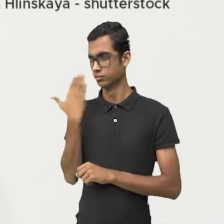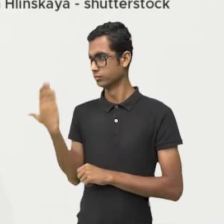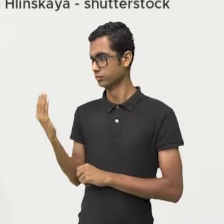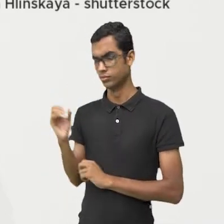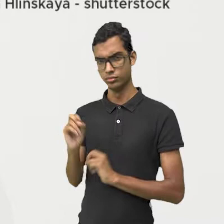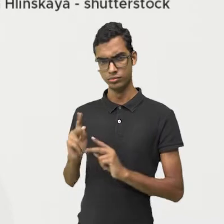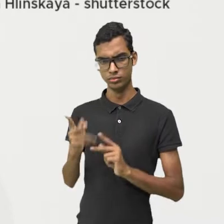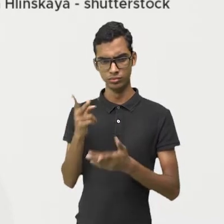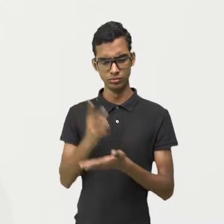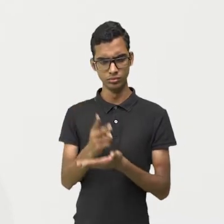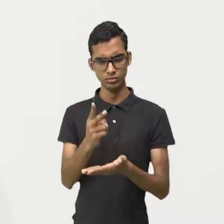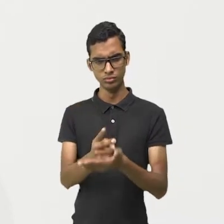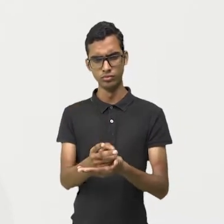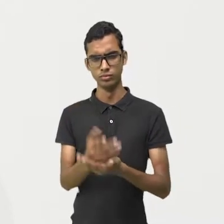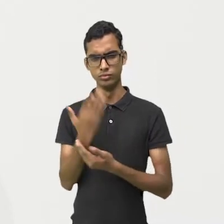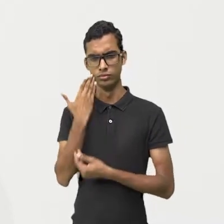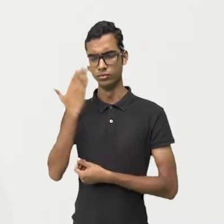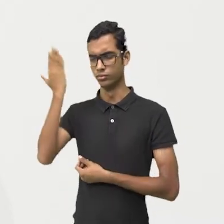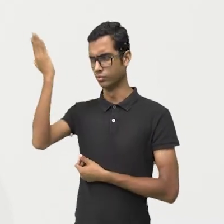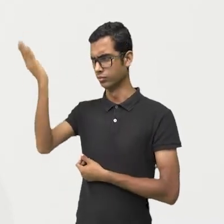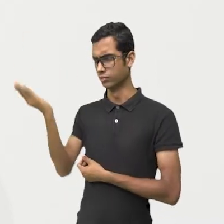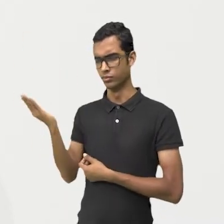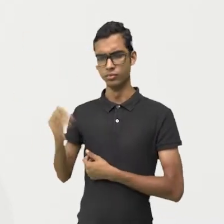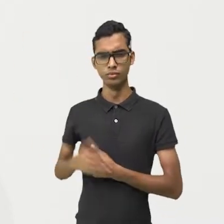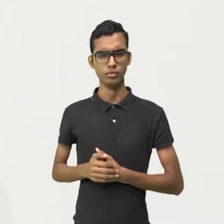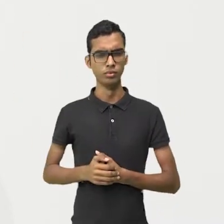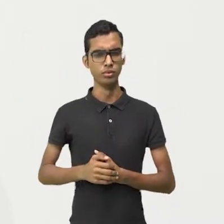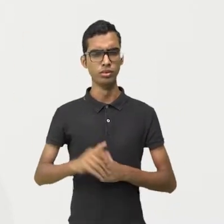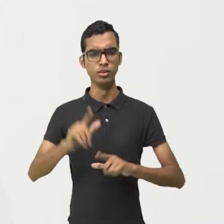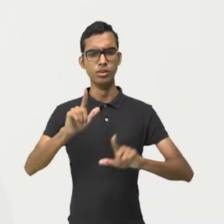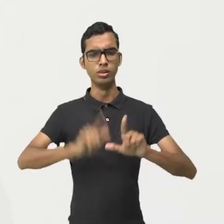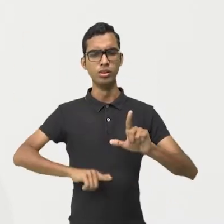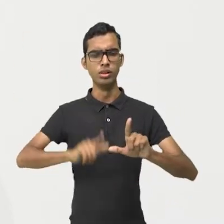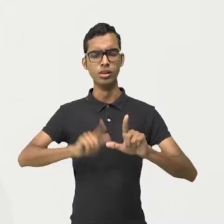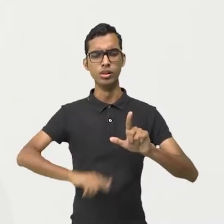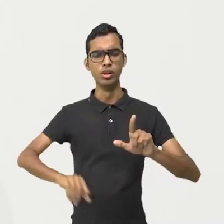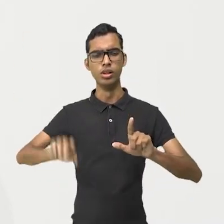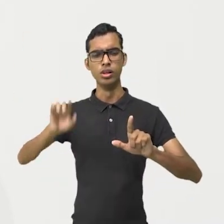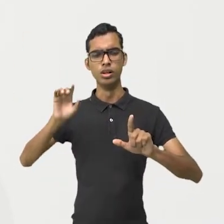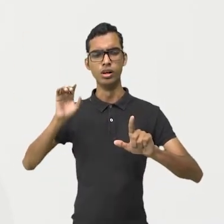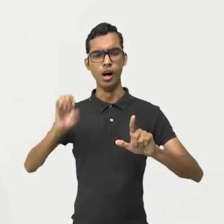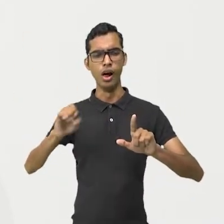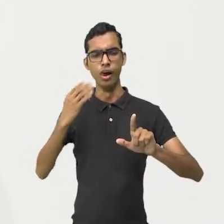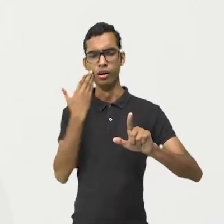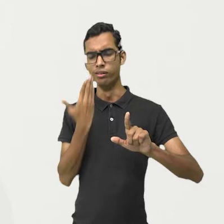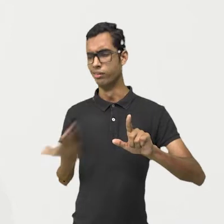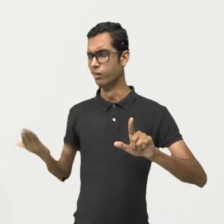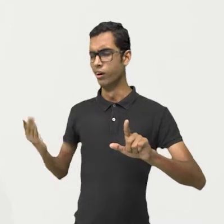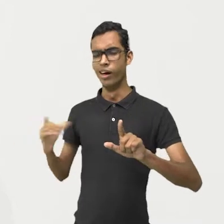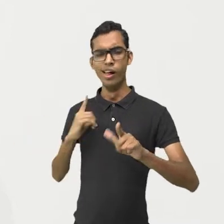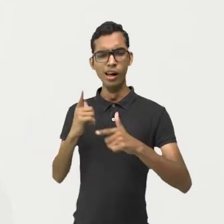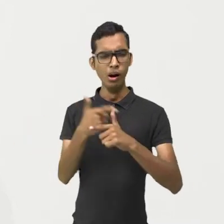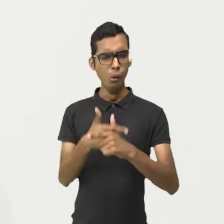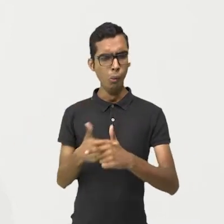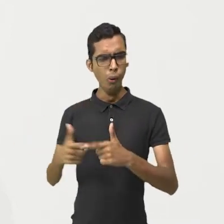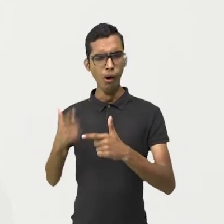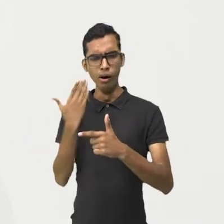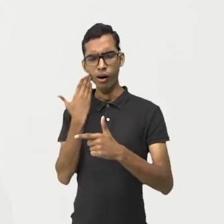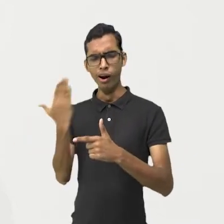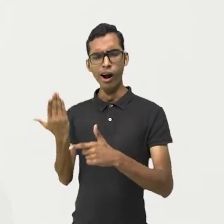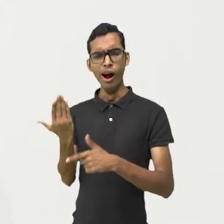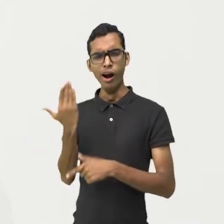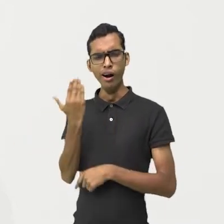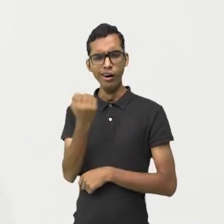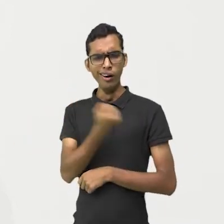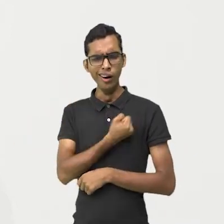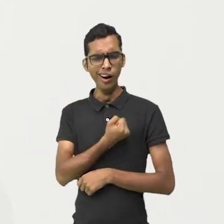Continuando. Continuando. só. Na letra E. Eu tenho divisão de